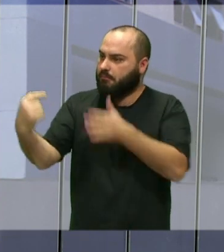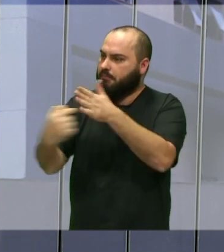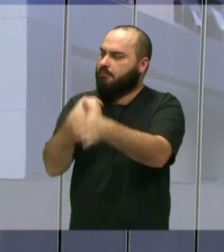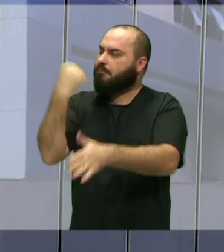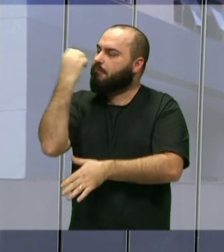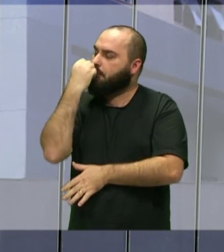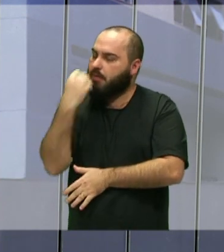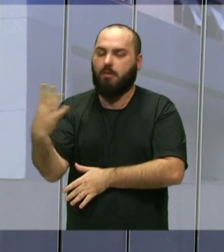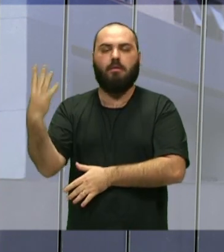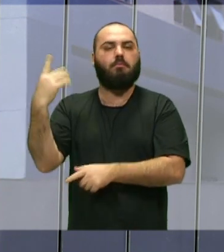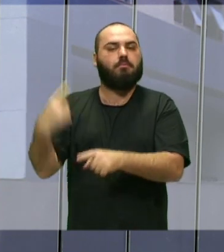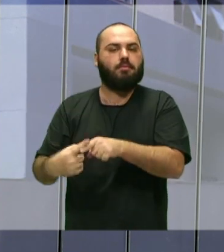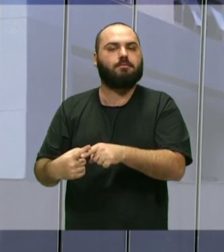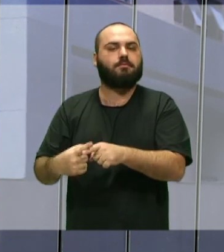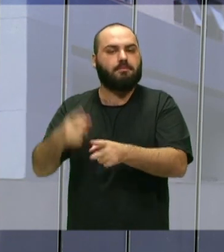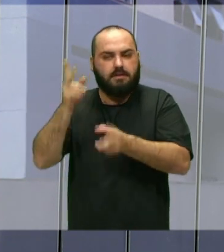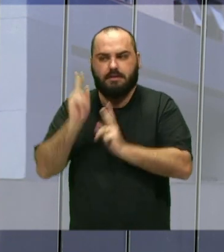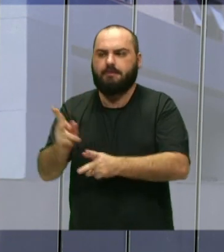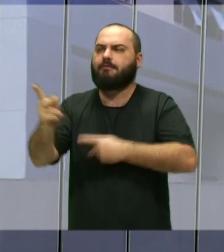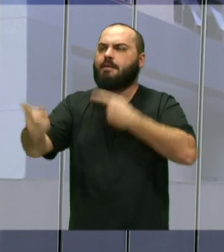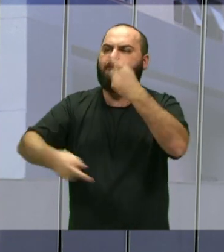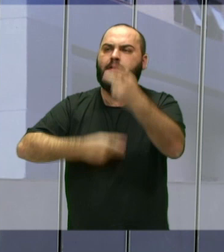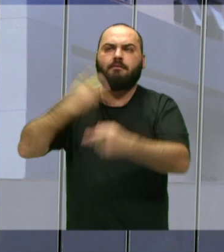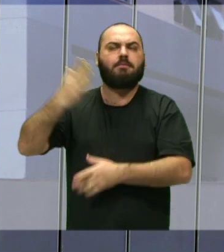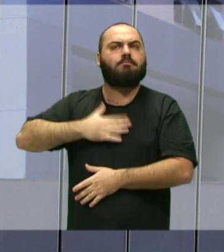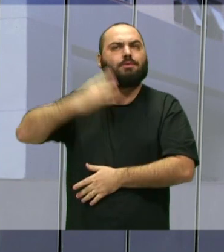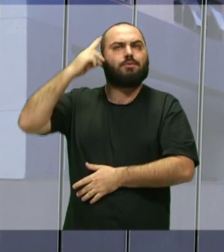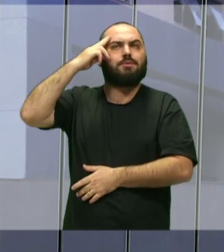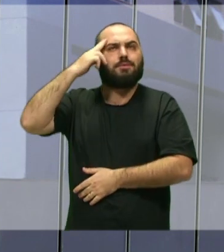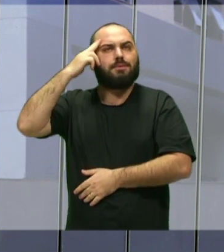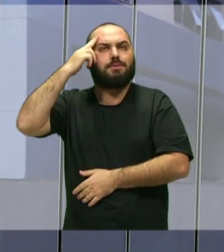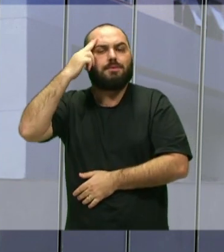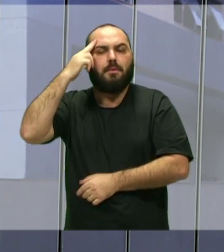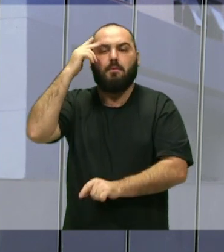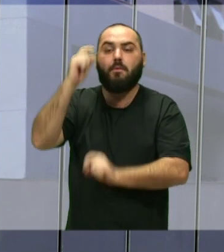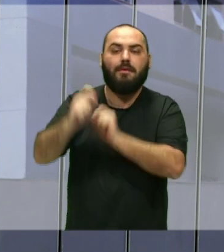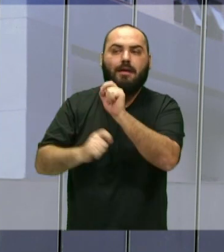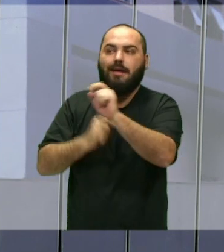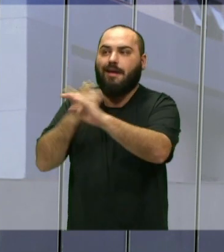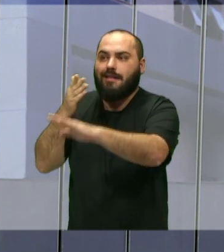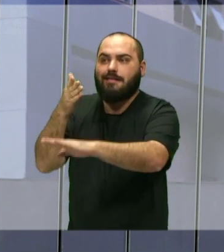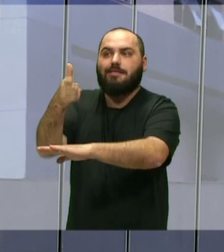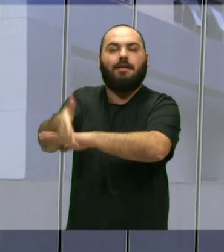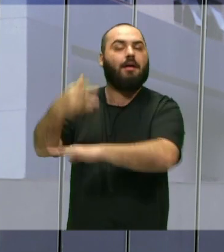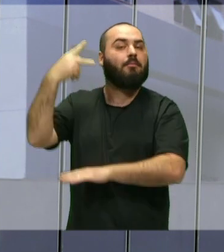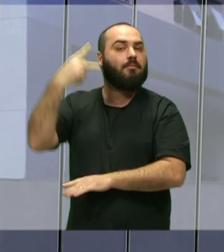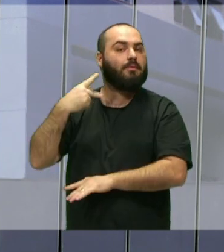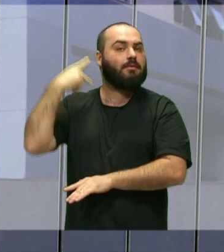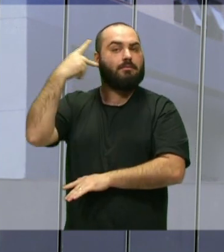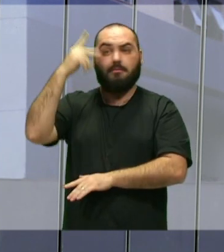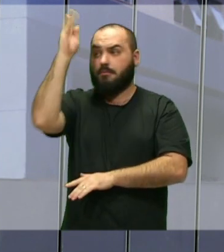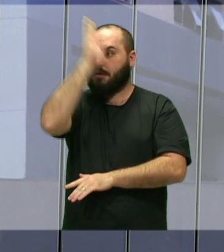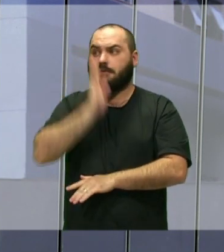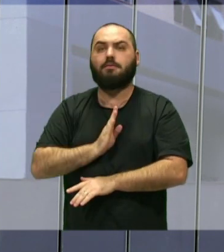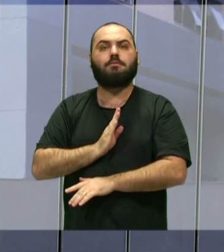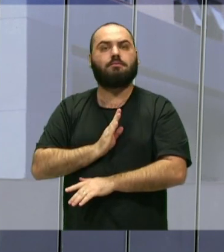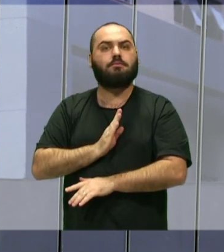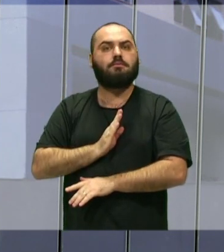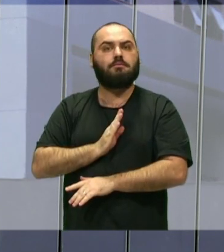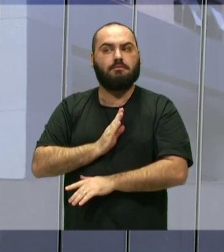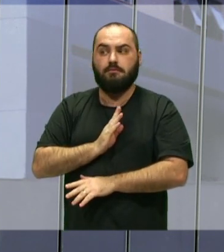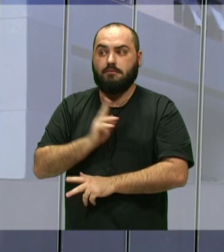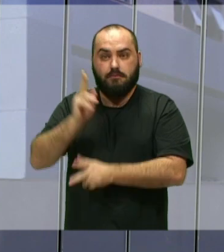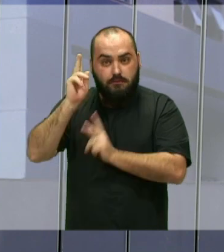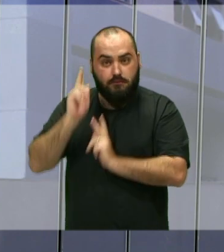falei várias vezes sobre o meu sonho, né, que é ingressar na política brasileira, né, que eu sempre gosto, inicialmente